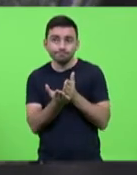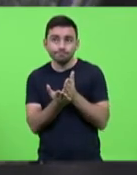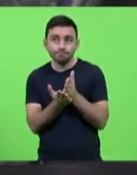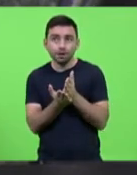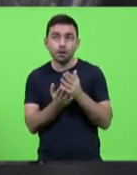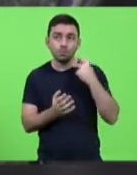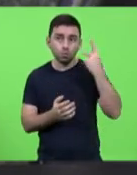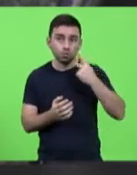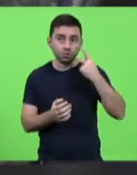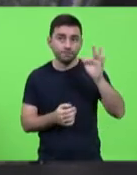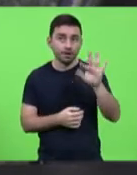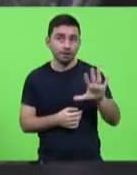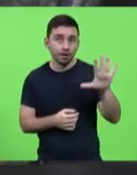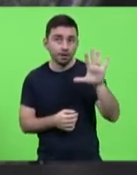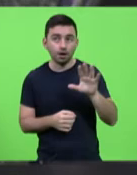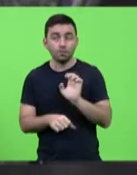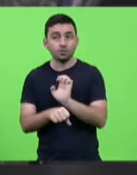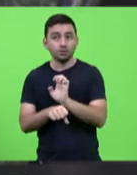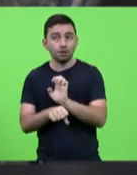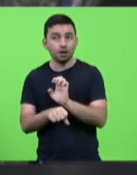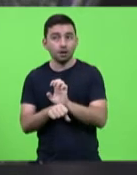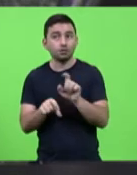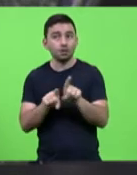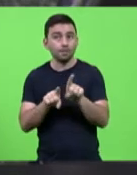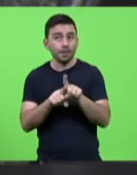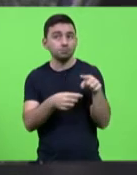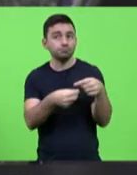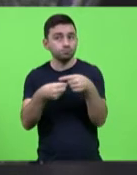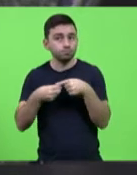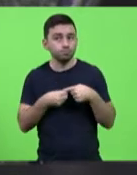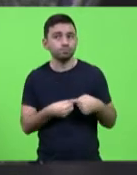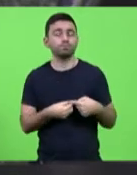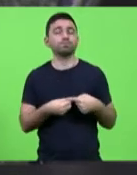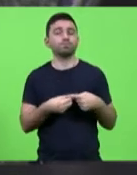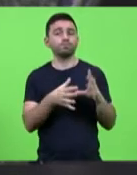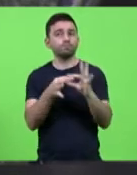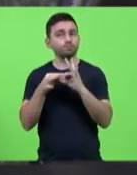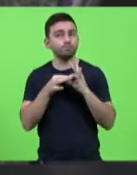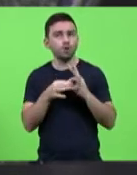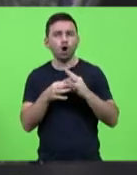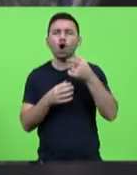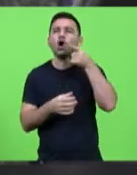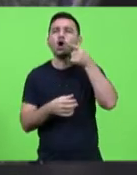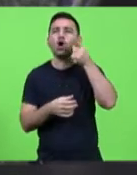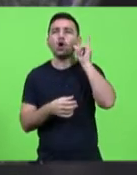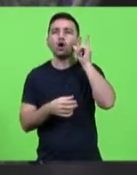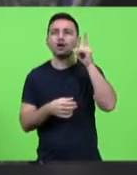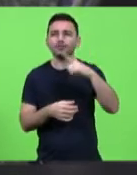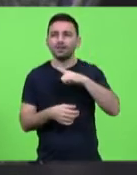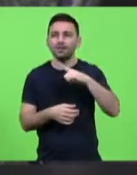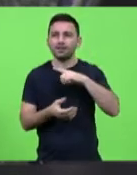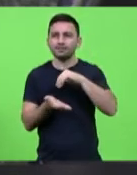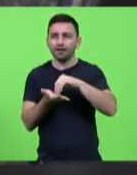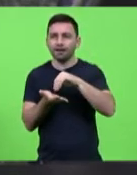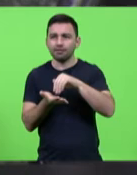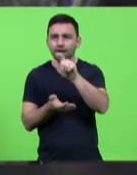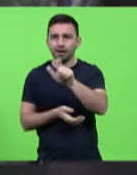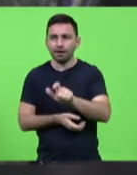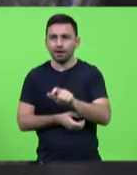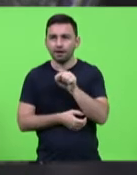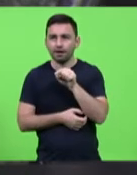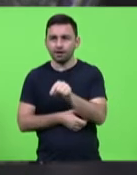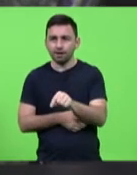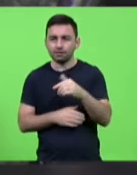política federal, a política estadual e as políticas municipais. Eu recebia ontem, por exemplo, o secretário municipal de